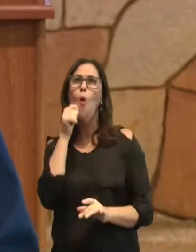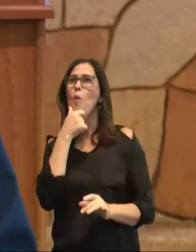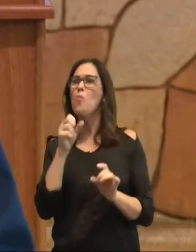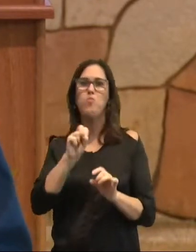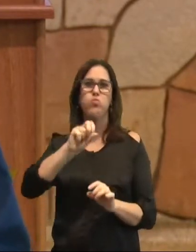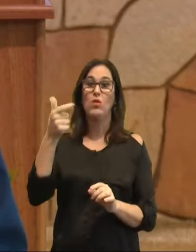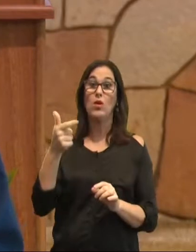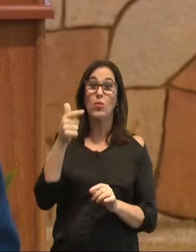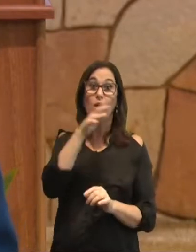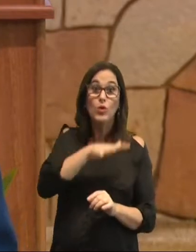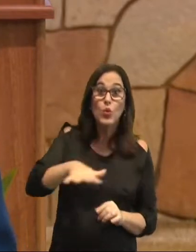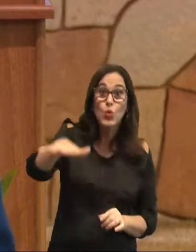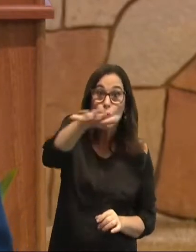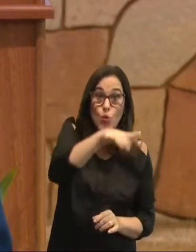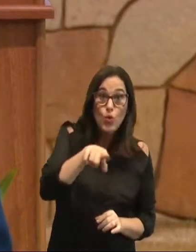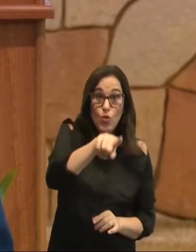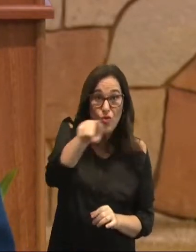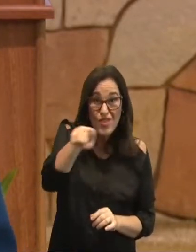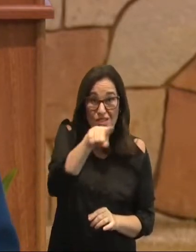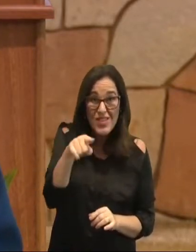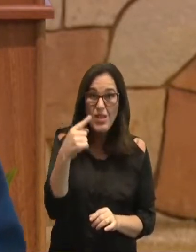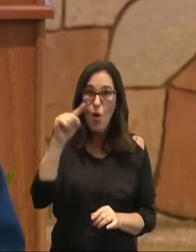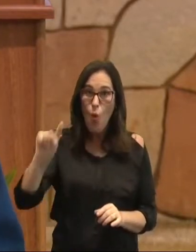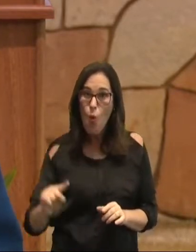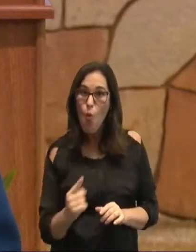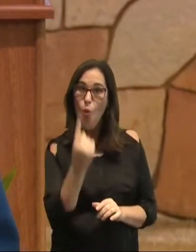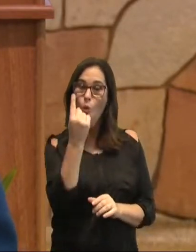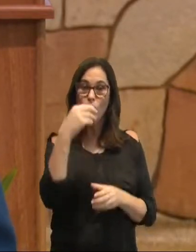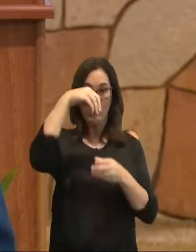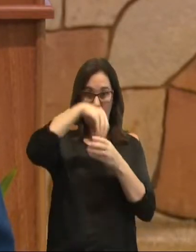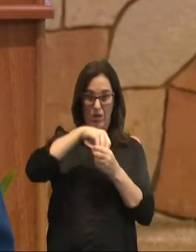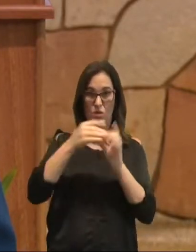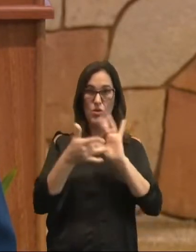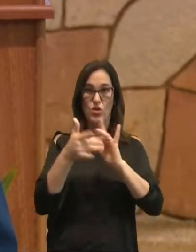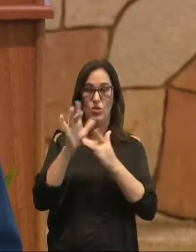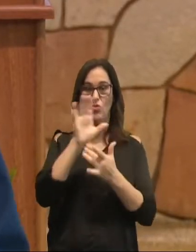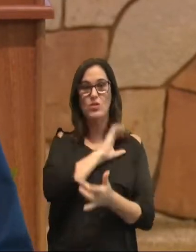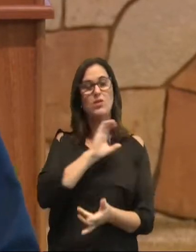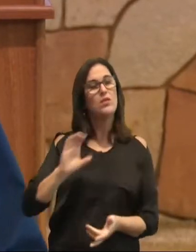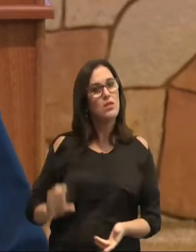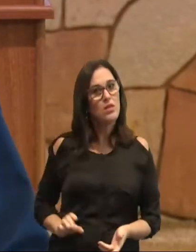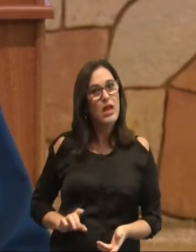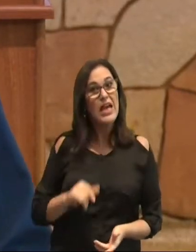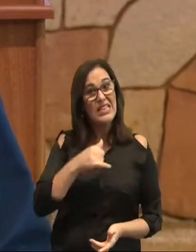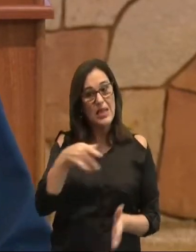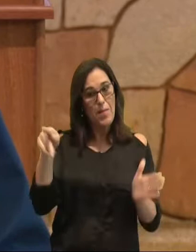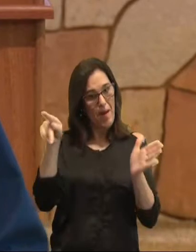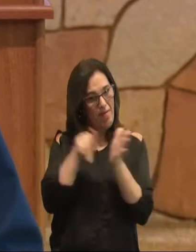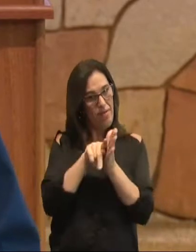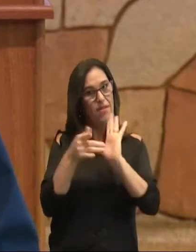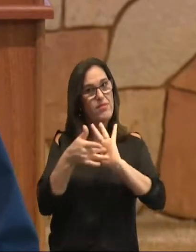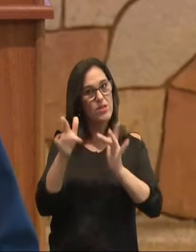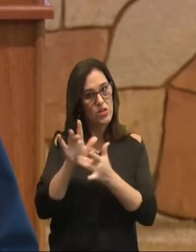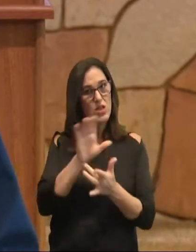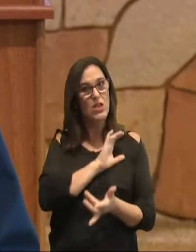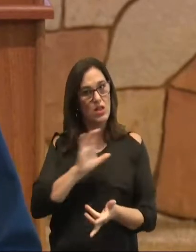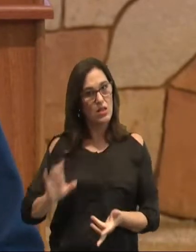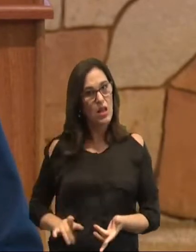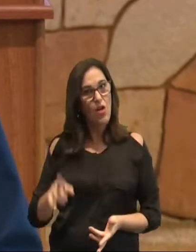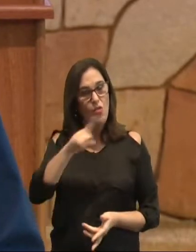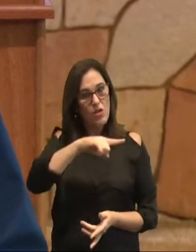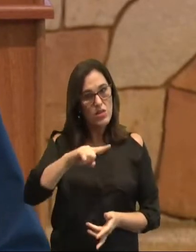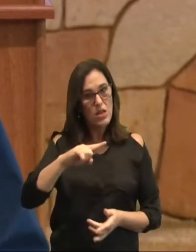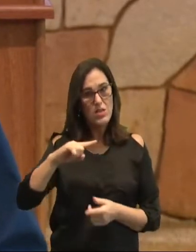porque todos vós sois um em Cristo Jesus. E se sois de Cristo, também sois